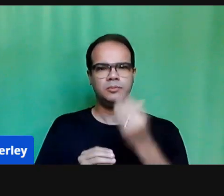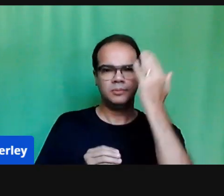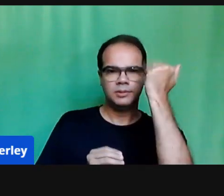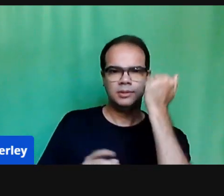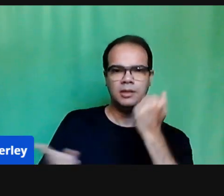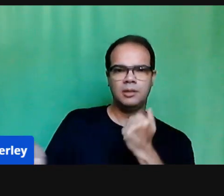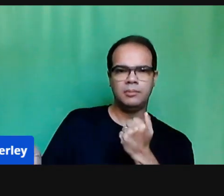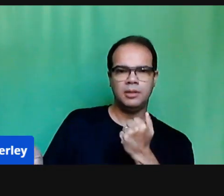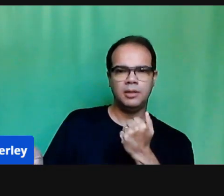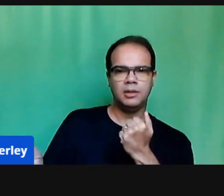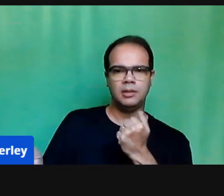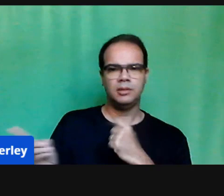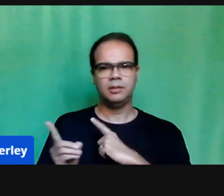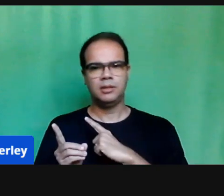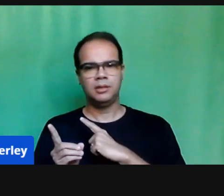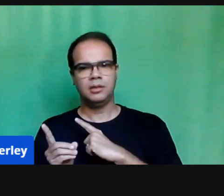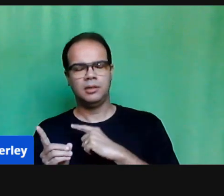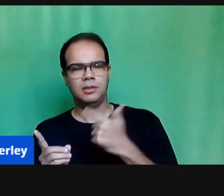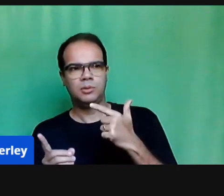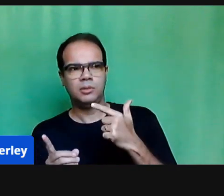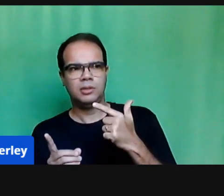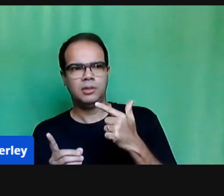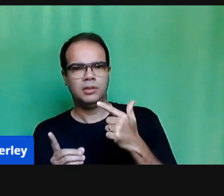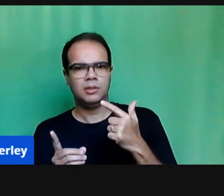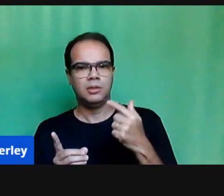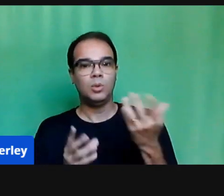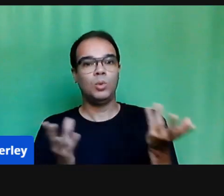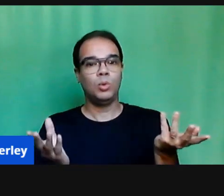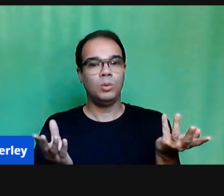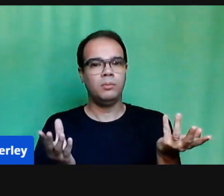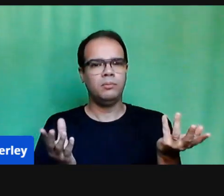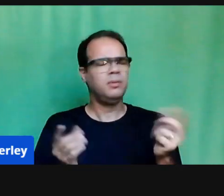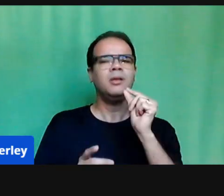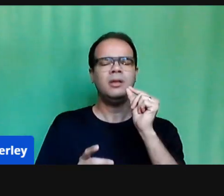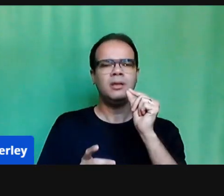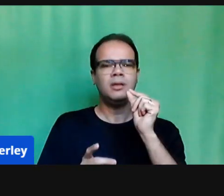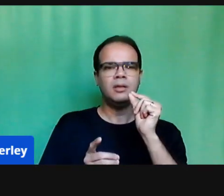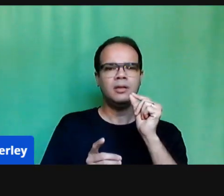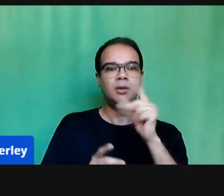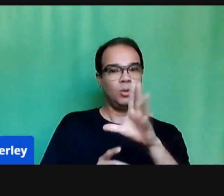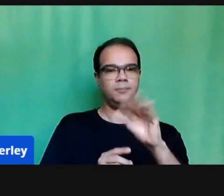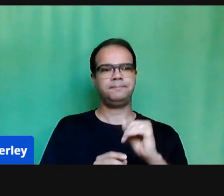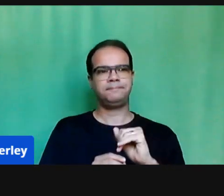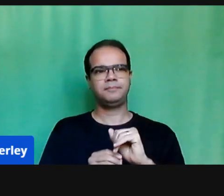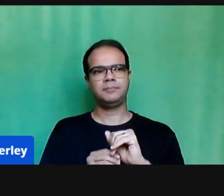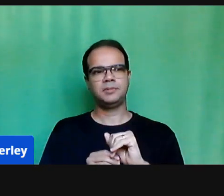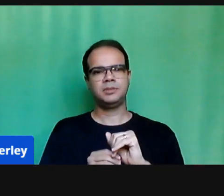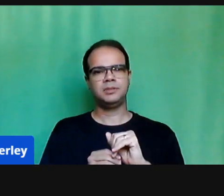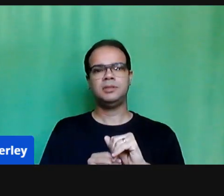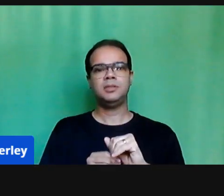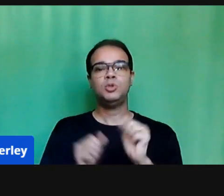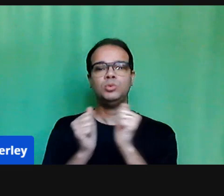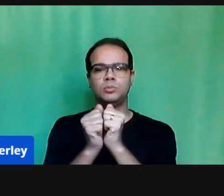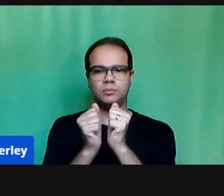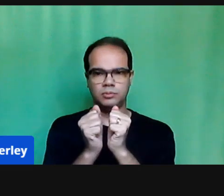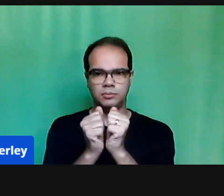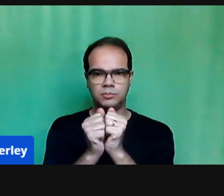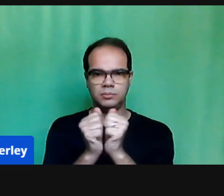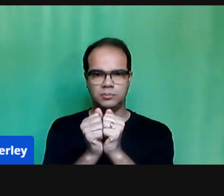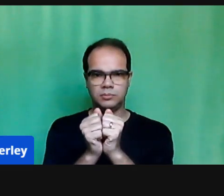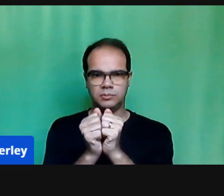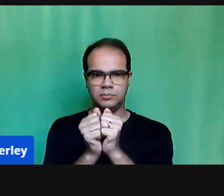contexto, o cenário que as nossas famílias estavam. Então, quem acompanha essas crianças, quanto tempo dispõe, que ferramentas